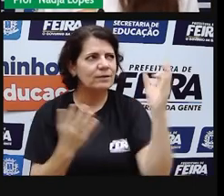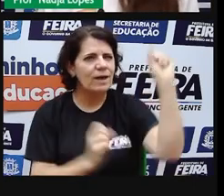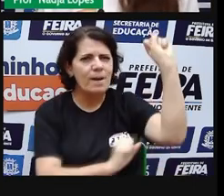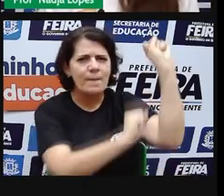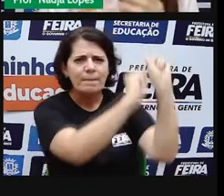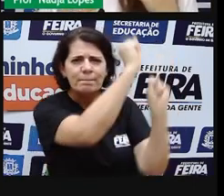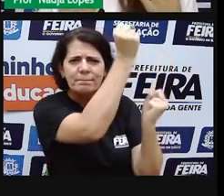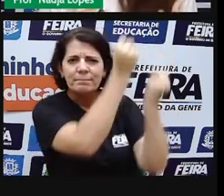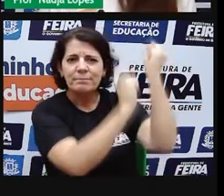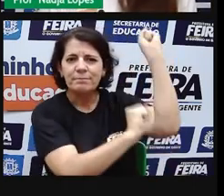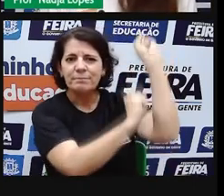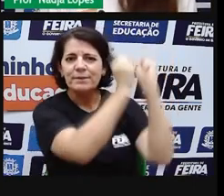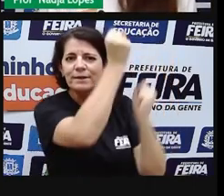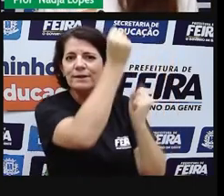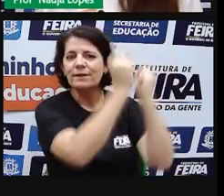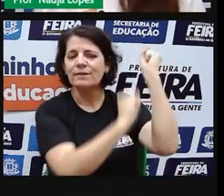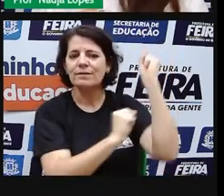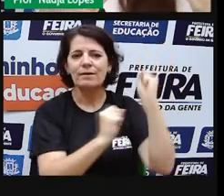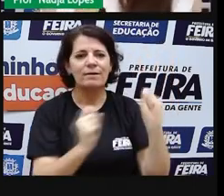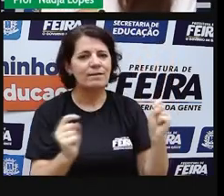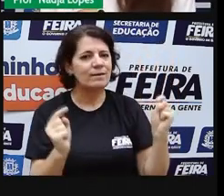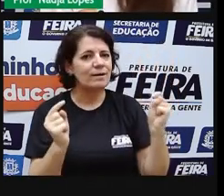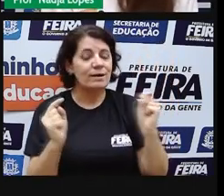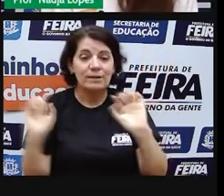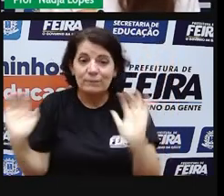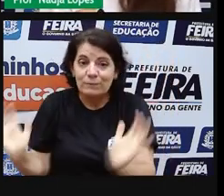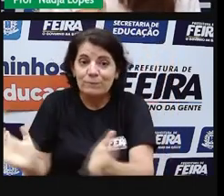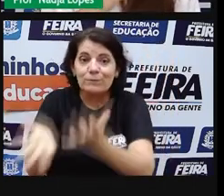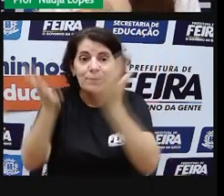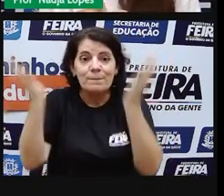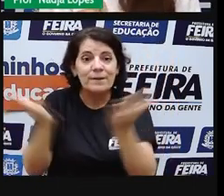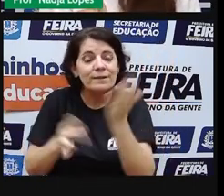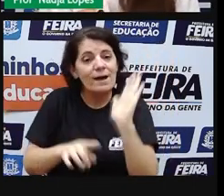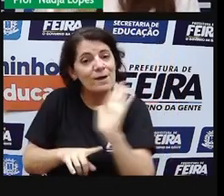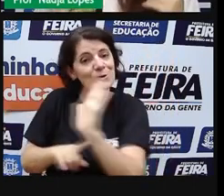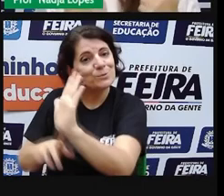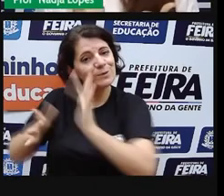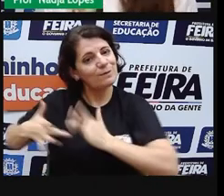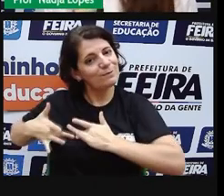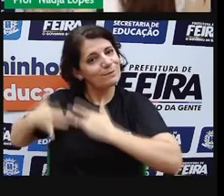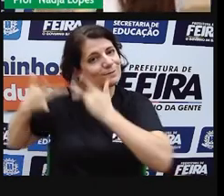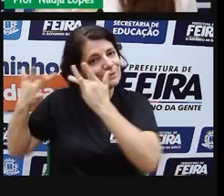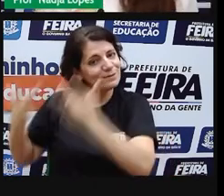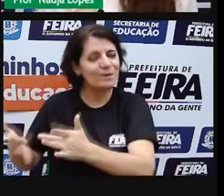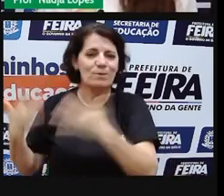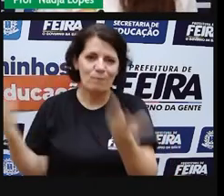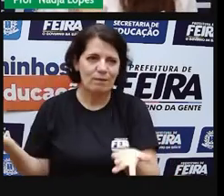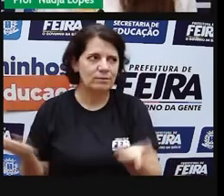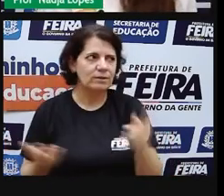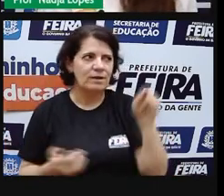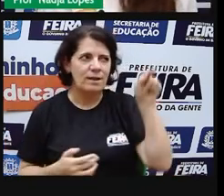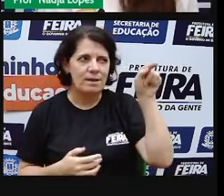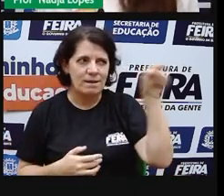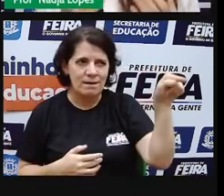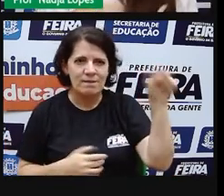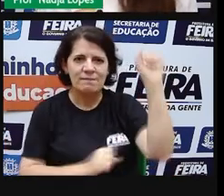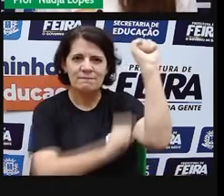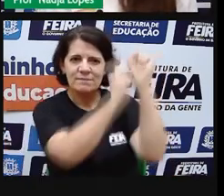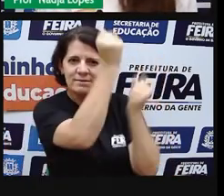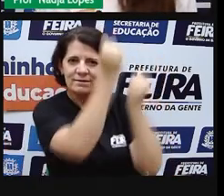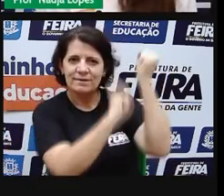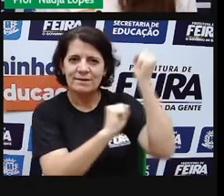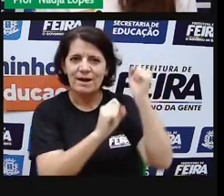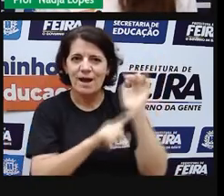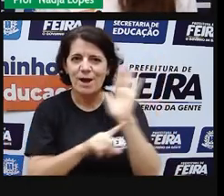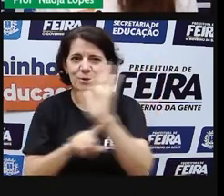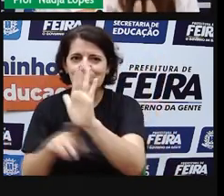a atividade sociais de ajuda ao outro, dá uma pesquisada, fala para a gente, manda o vídeo para a gente, tá bom? Eu me